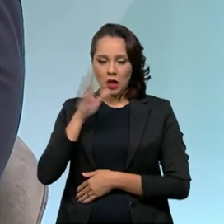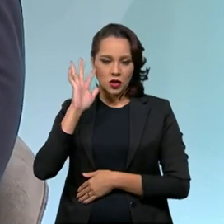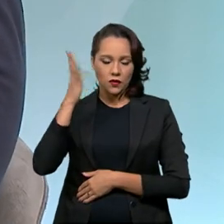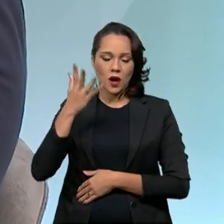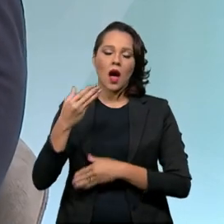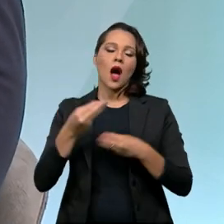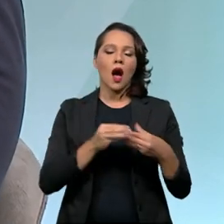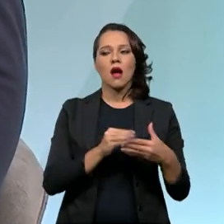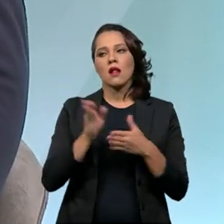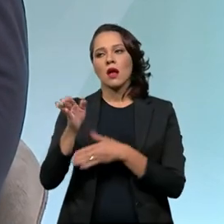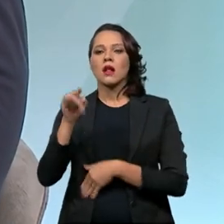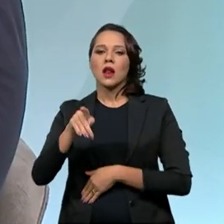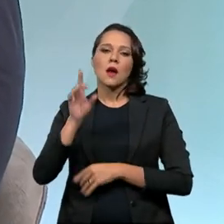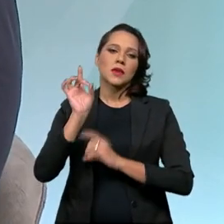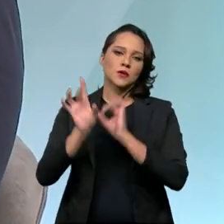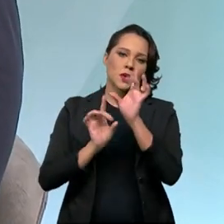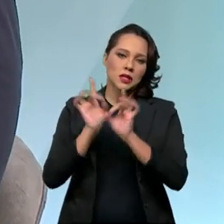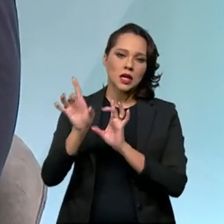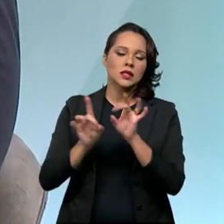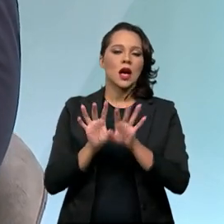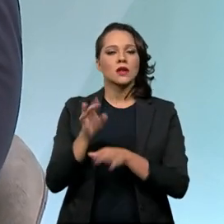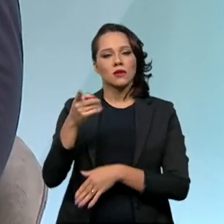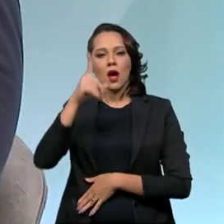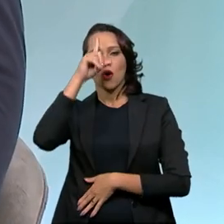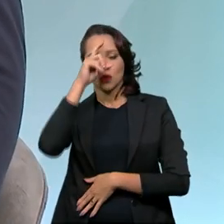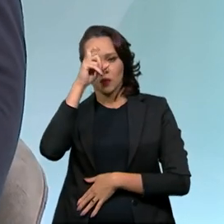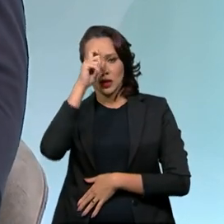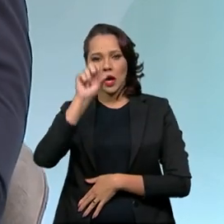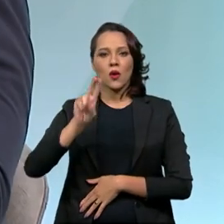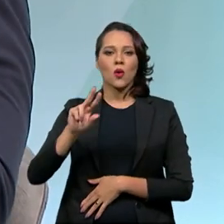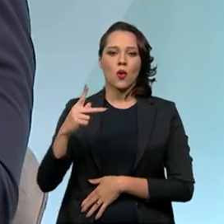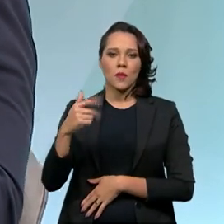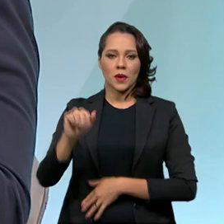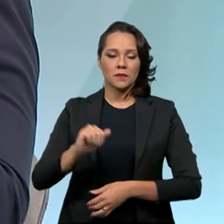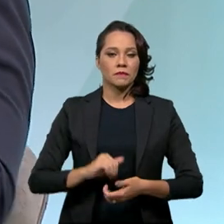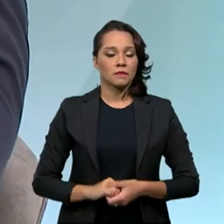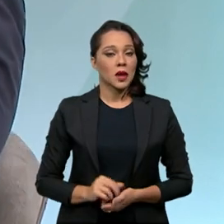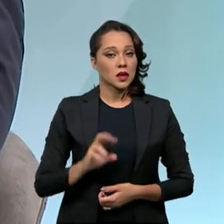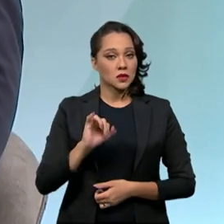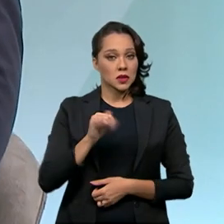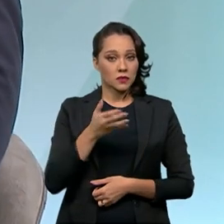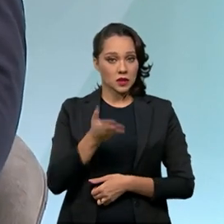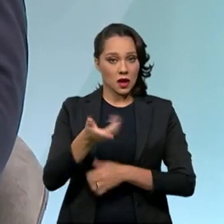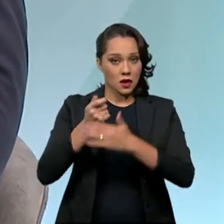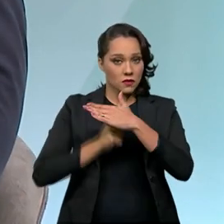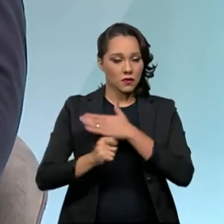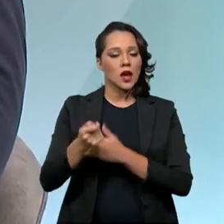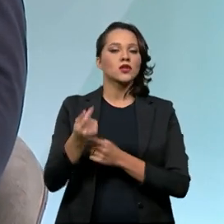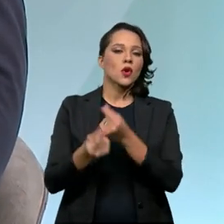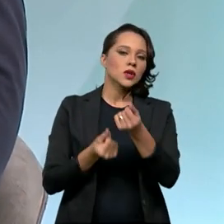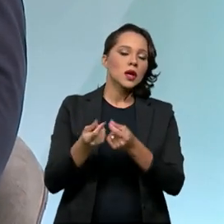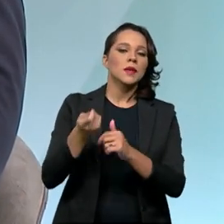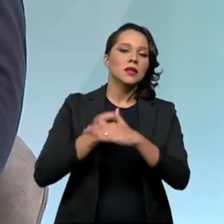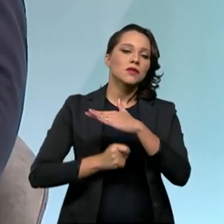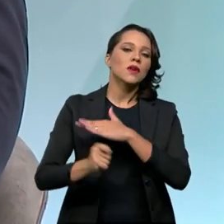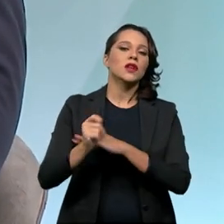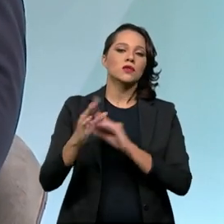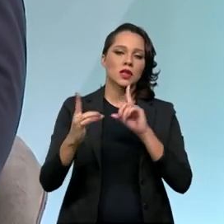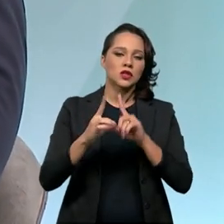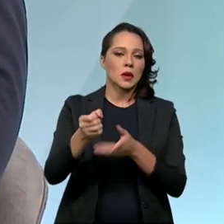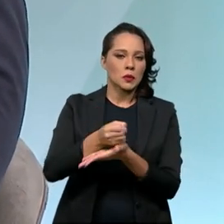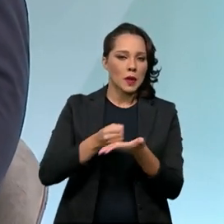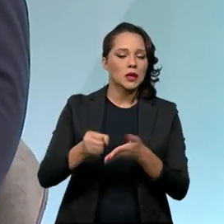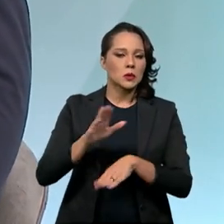ser encaminhado para a atenção especializada, ou seja, hospitais e UPAs. Então, quando você investe o orçamento na atenção primária,